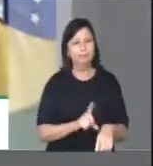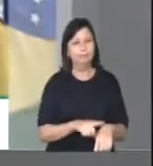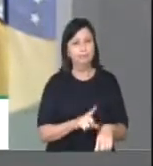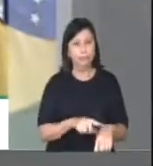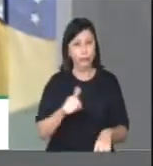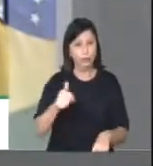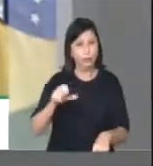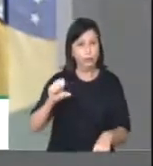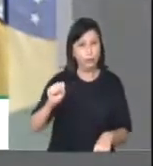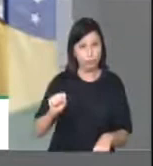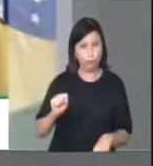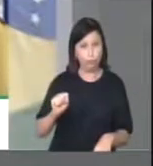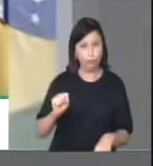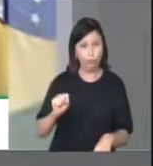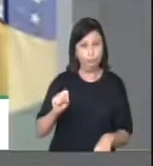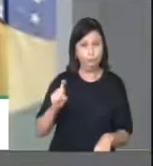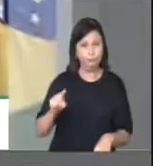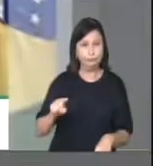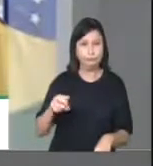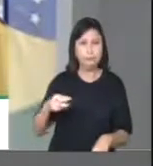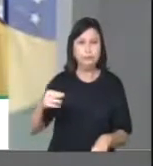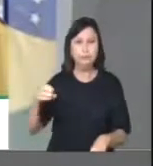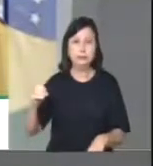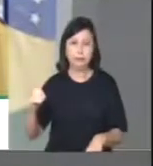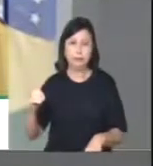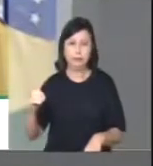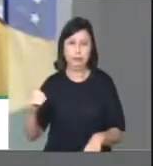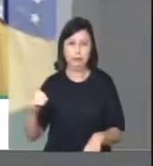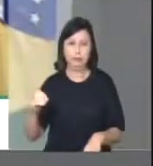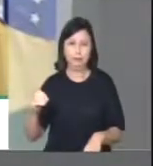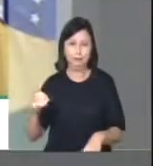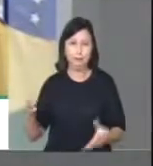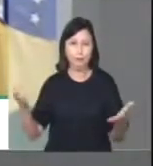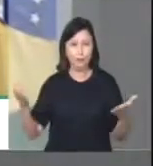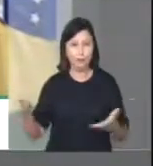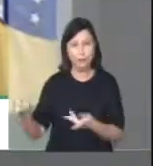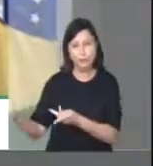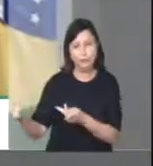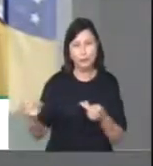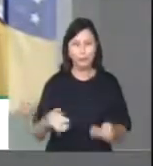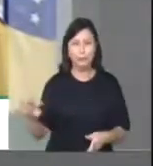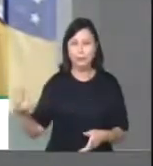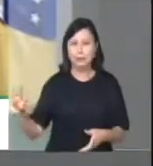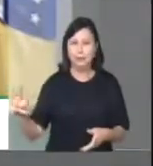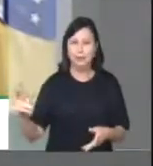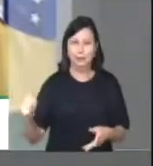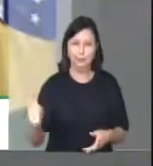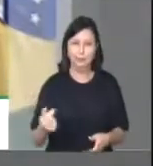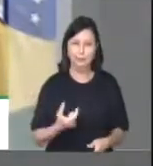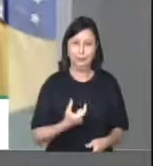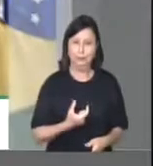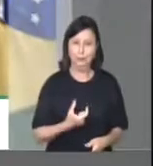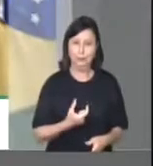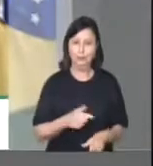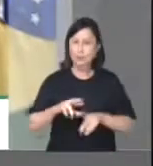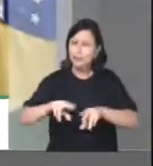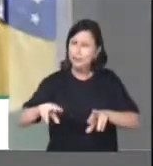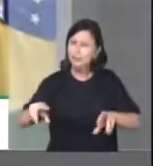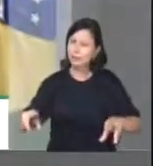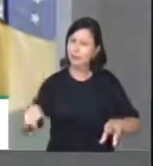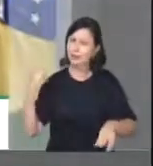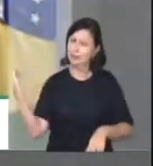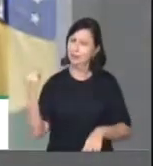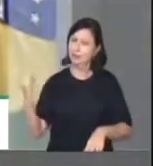conosco no Palácio do Planalto, dessa importante entrega, onde várias personalidades da cultura do Brasil vão estar